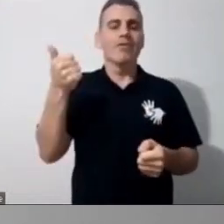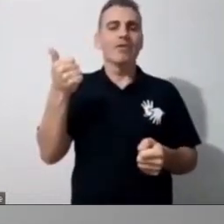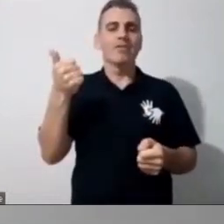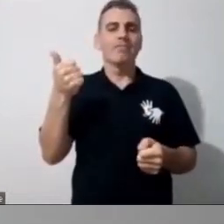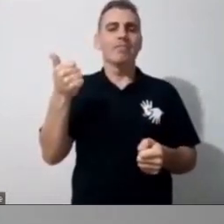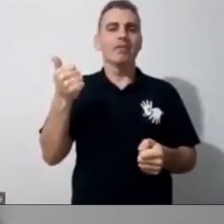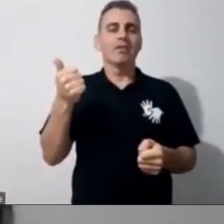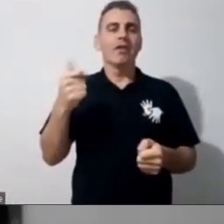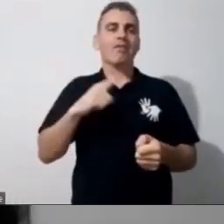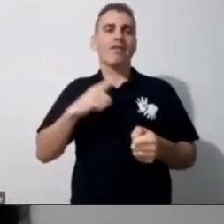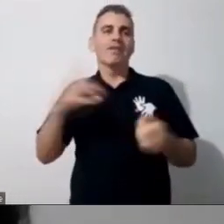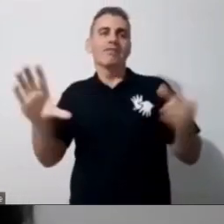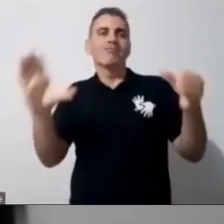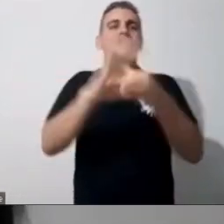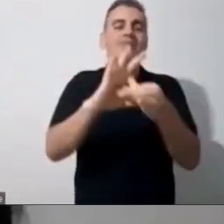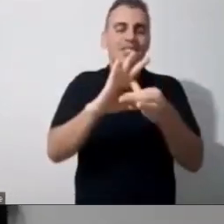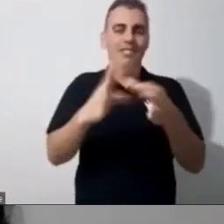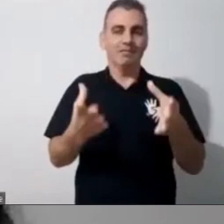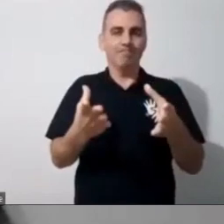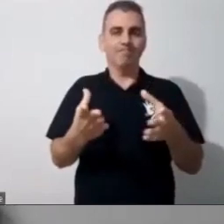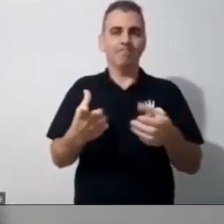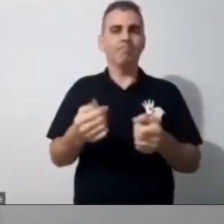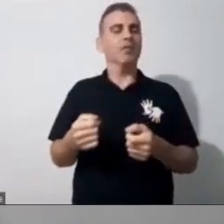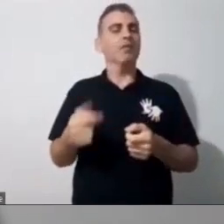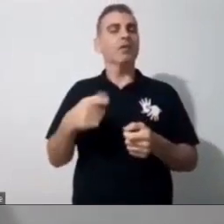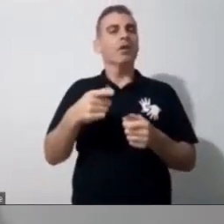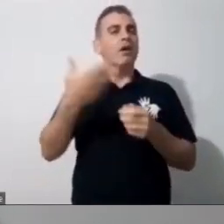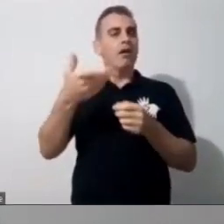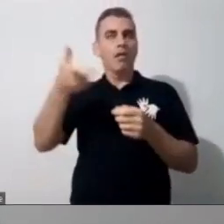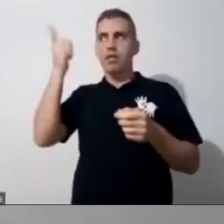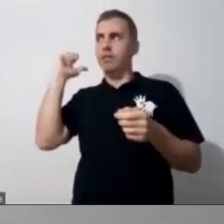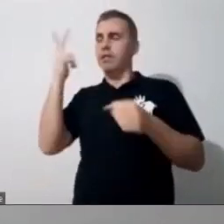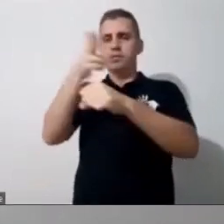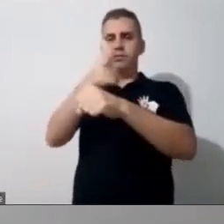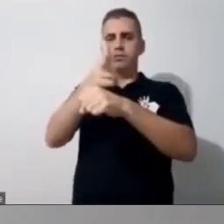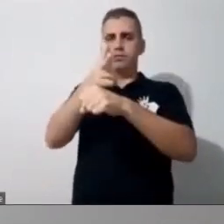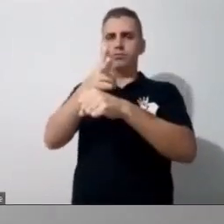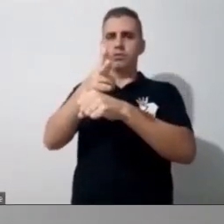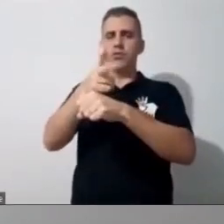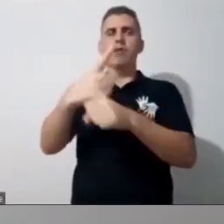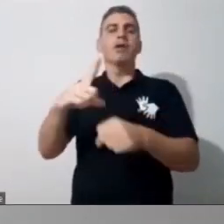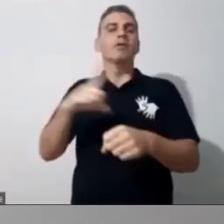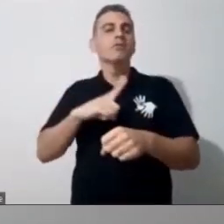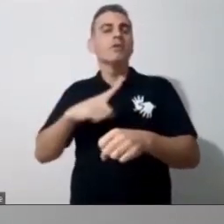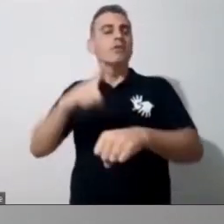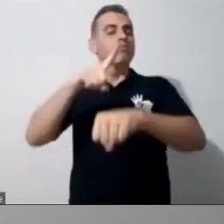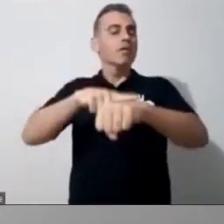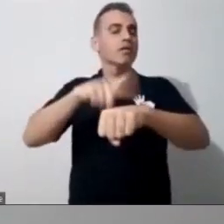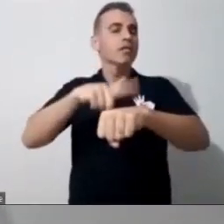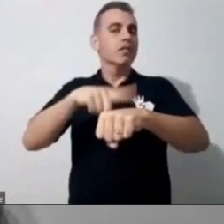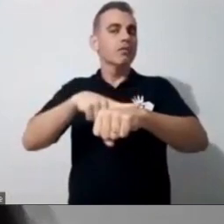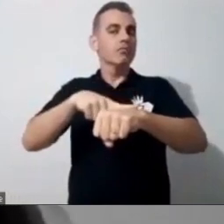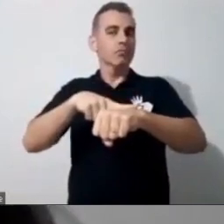porque agora tu está atrás da tela, mas tu tem mais tempo, né, disponível para poder